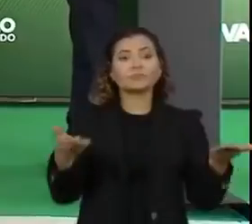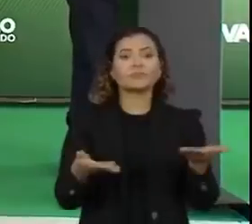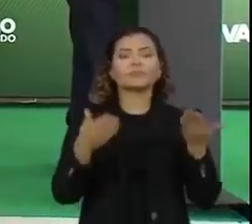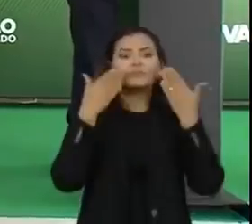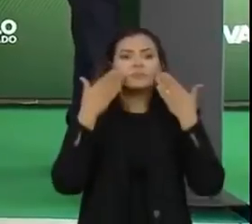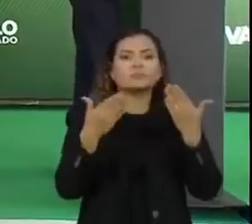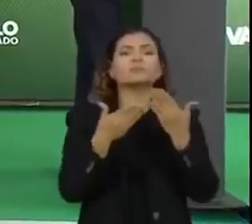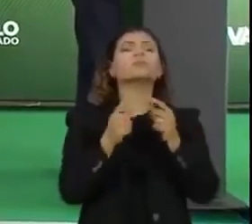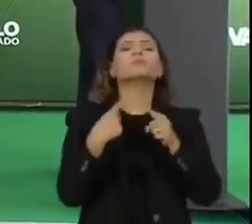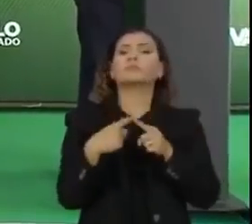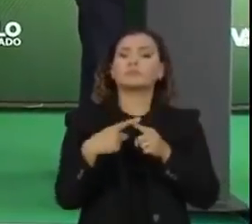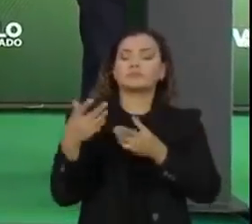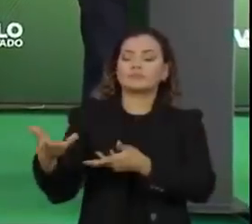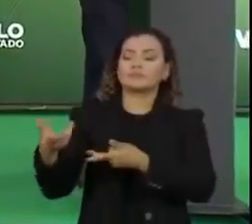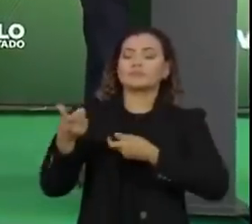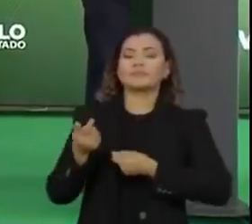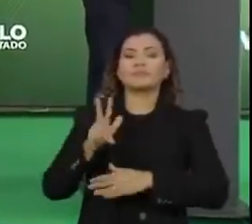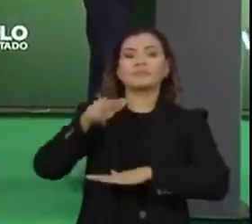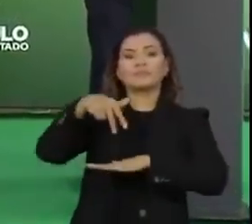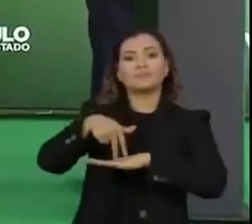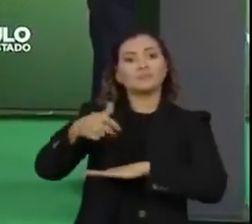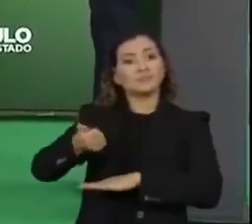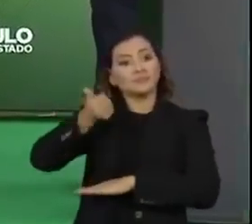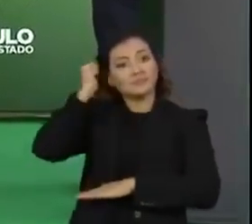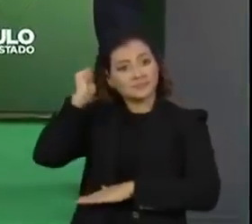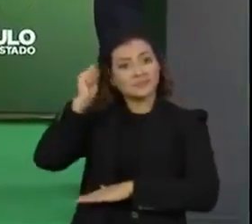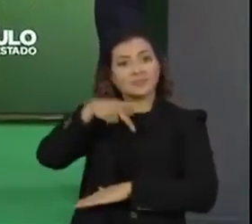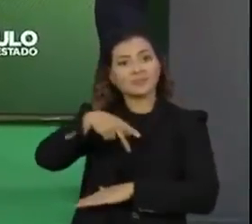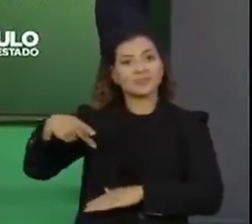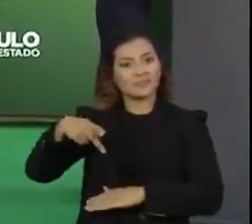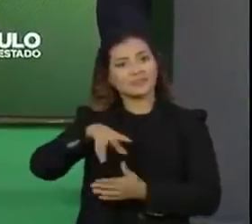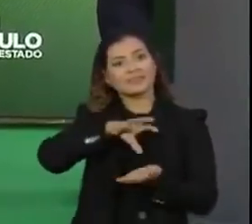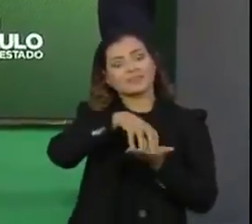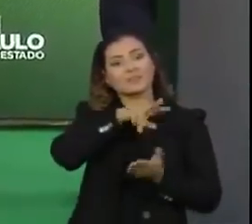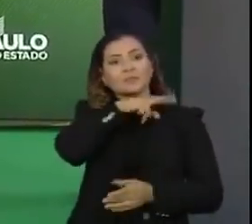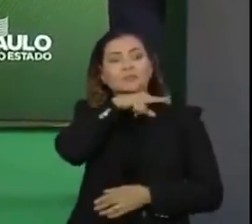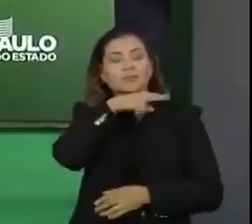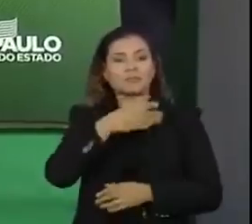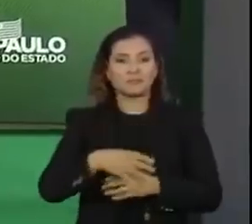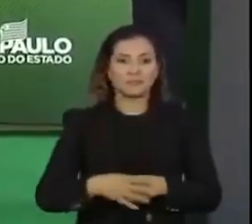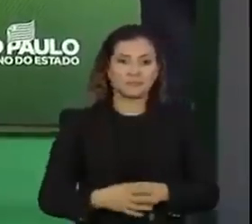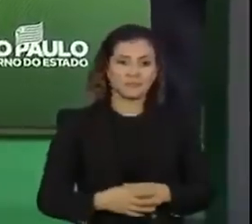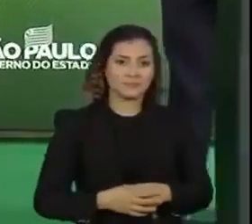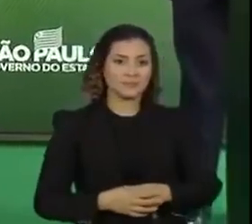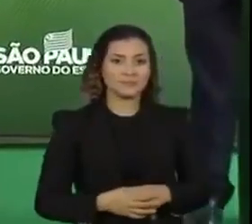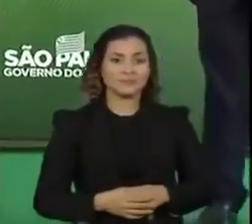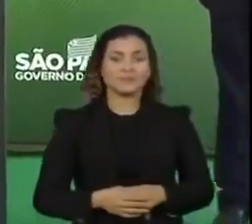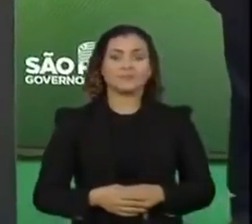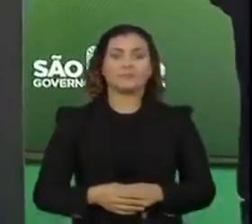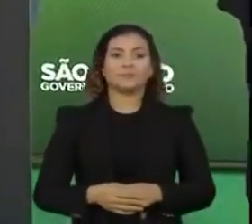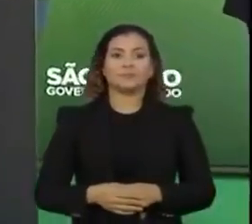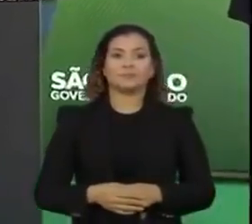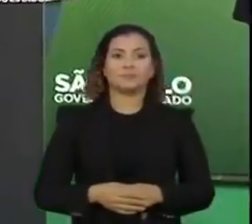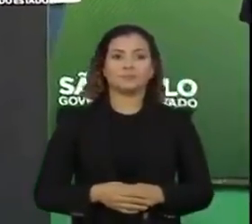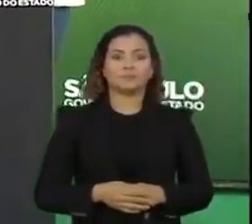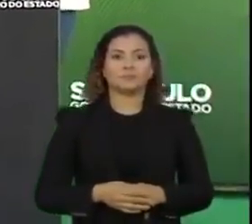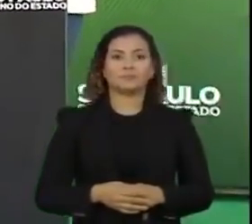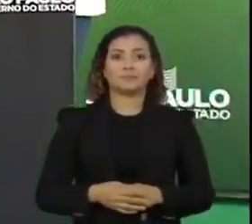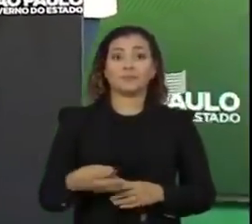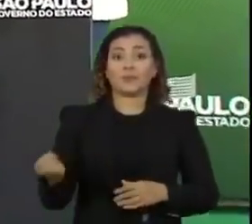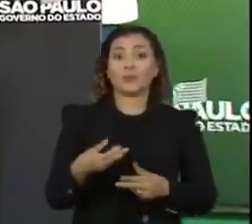sendo anfitrionados pelo Dimas Covas, presidente do Instituto Butantan. E a